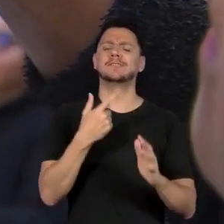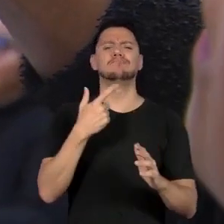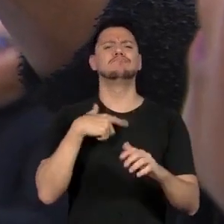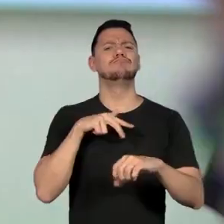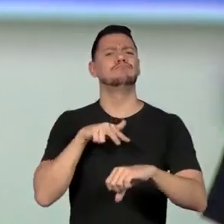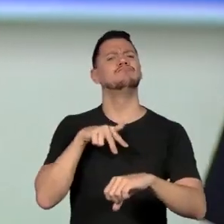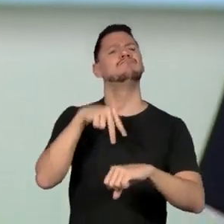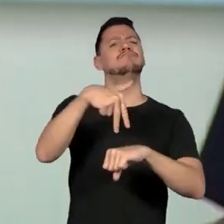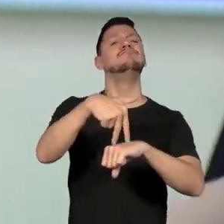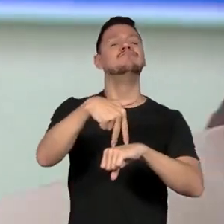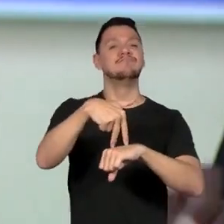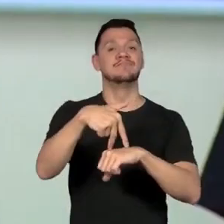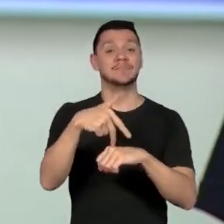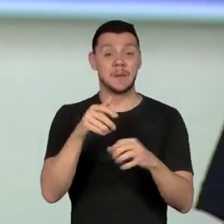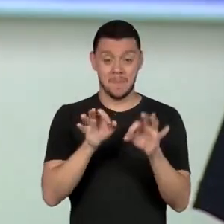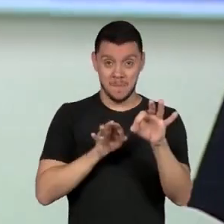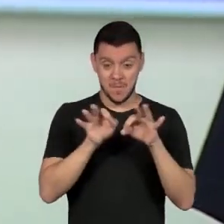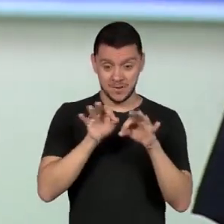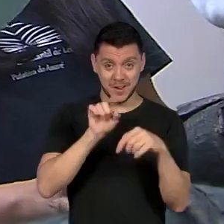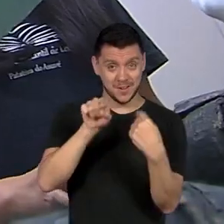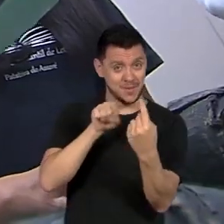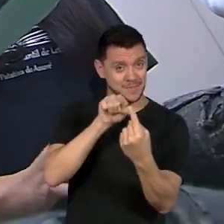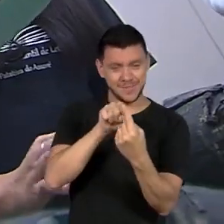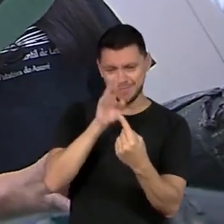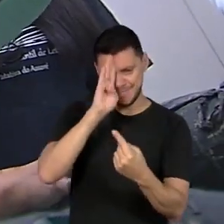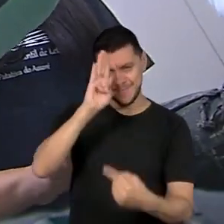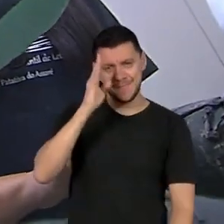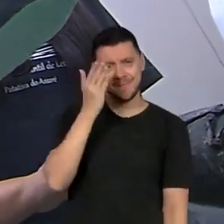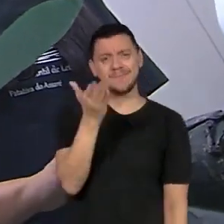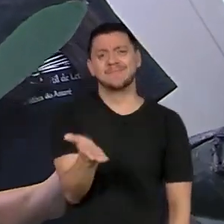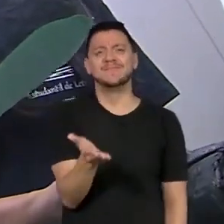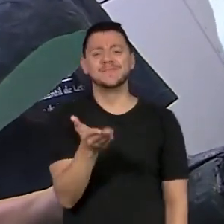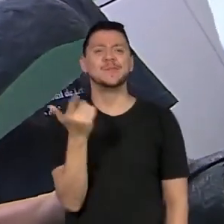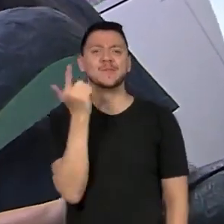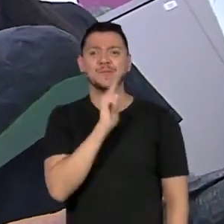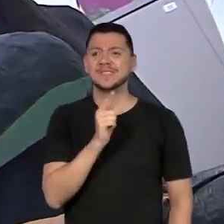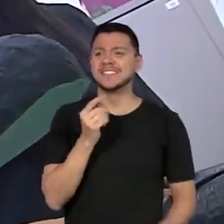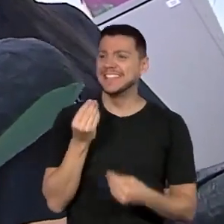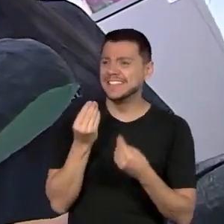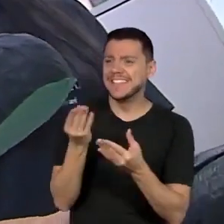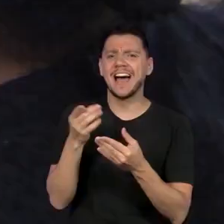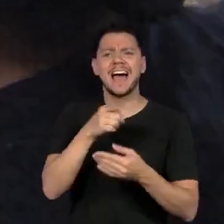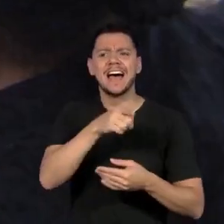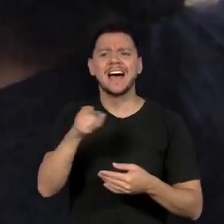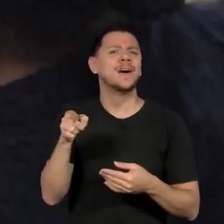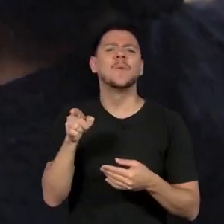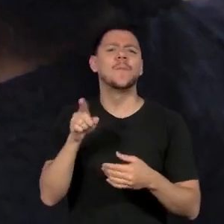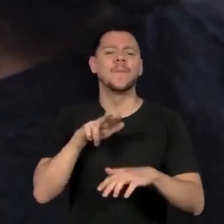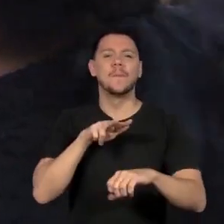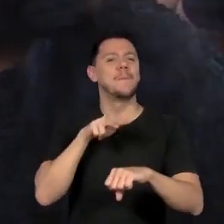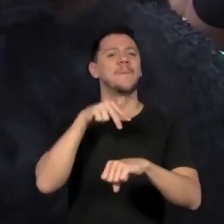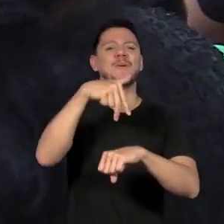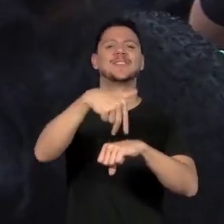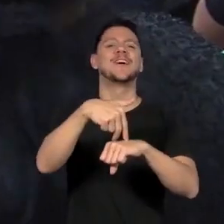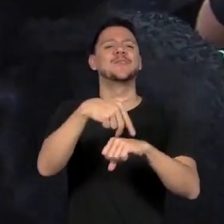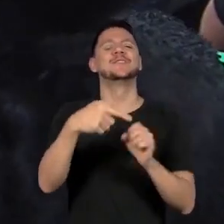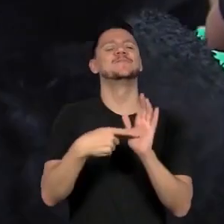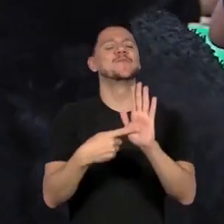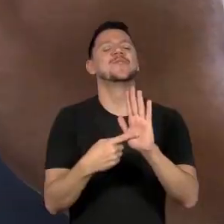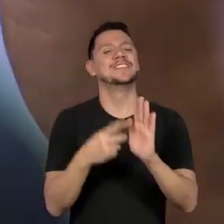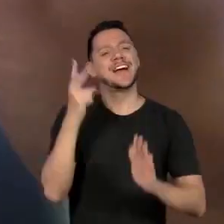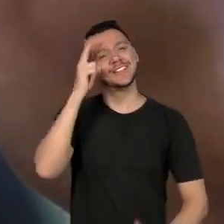projeto tem justamente essa missão, transformá-los em protagonistas das suas próprias histórias.